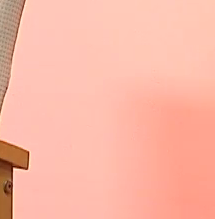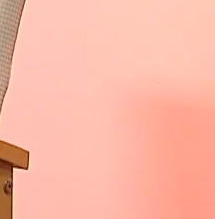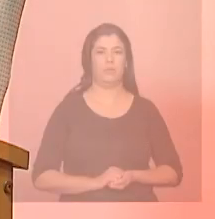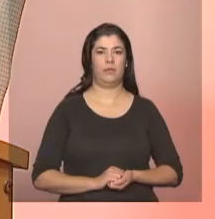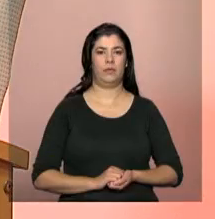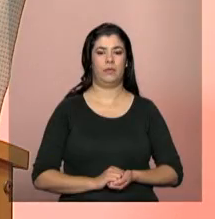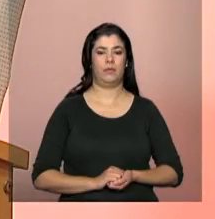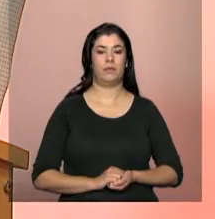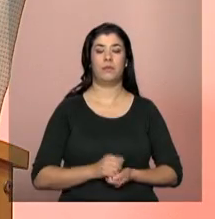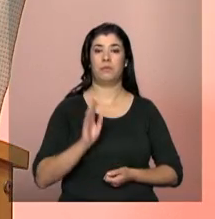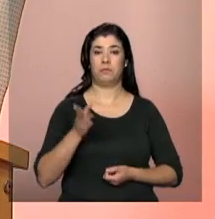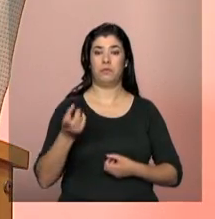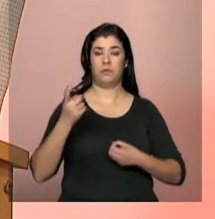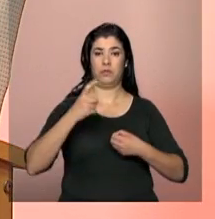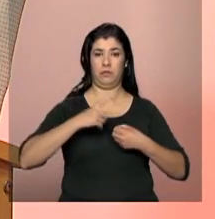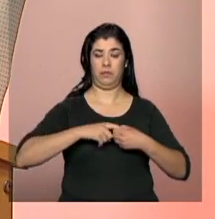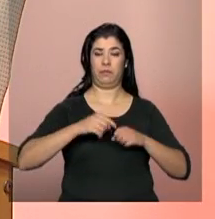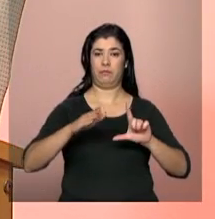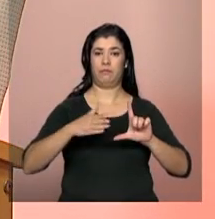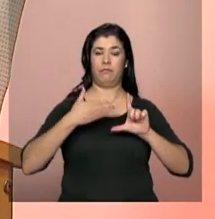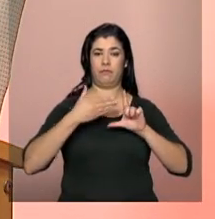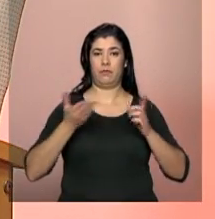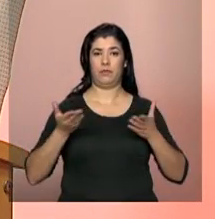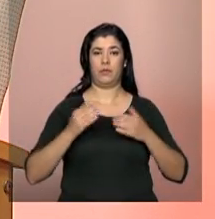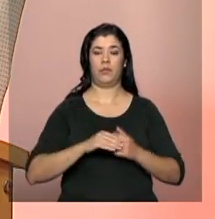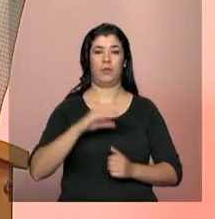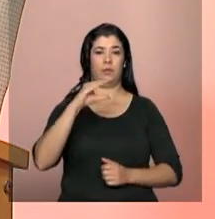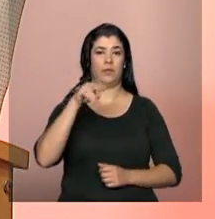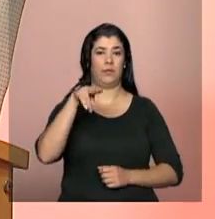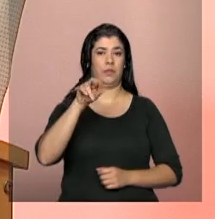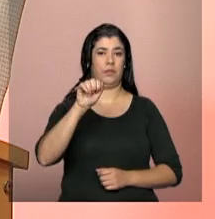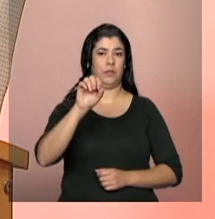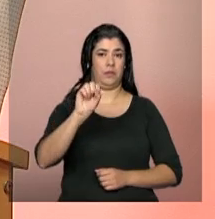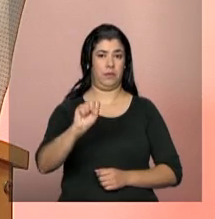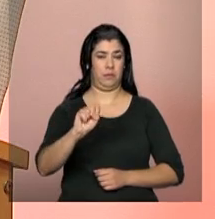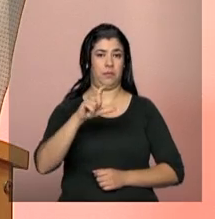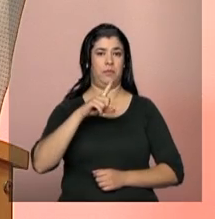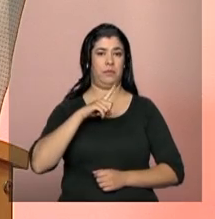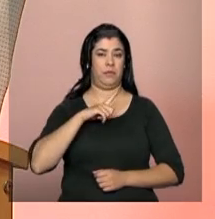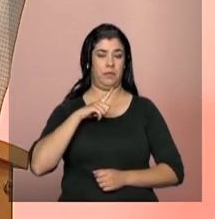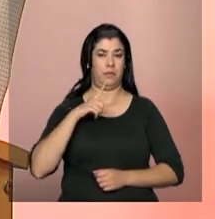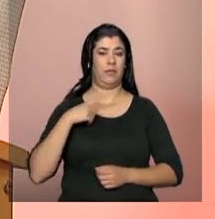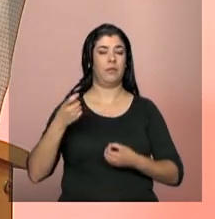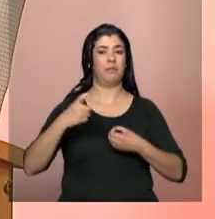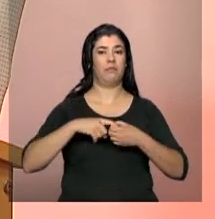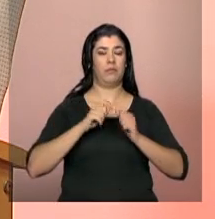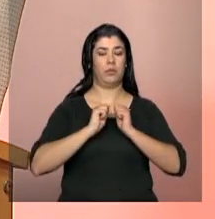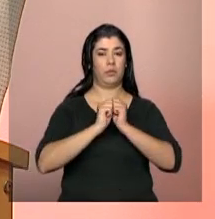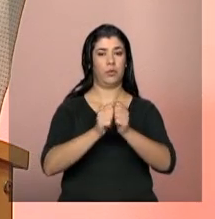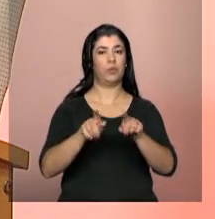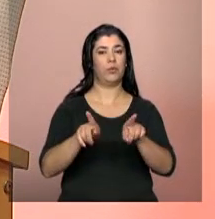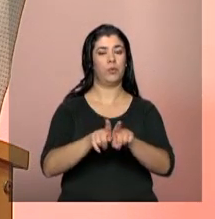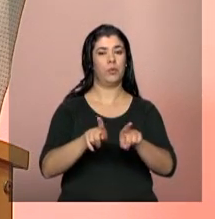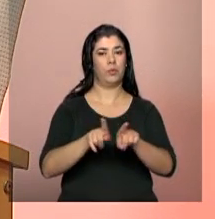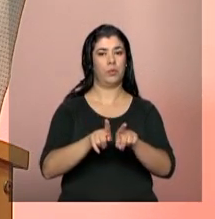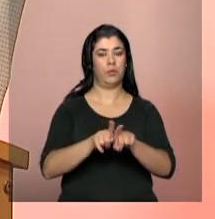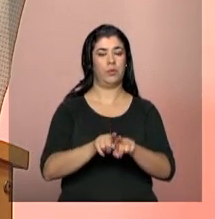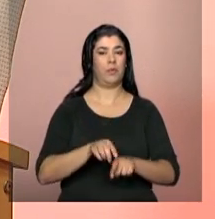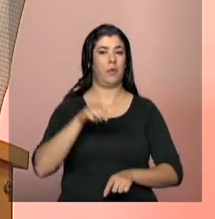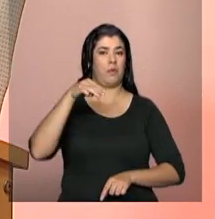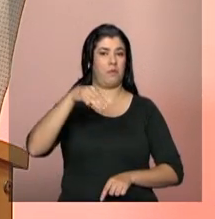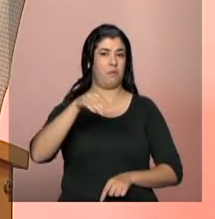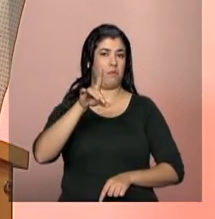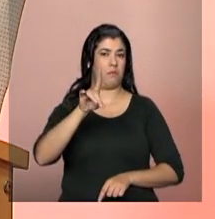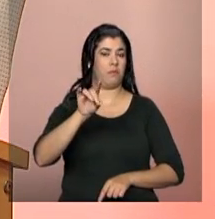Estamos de volta com a teleconferência do Conselho Nacional de Assistência Social, o CNAS, em parceria com o Ministério do